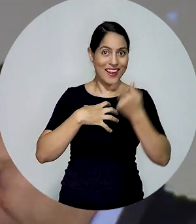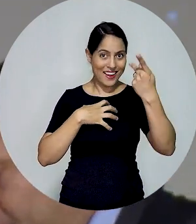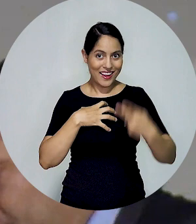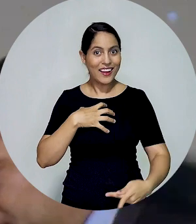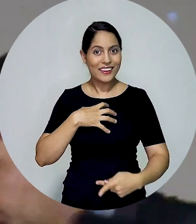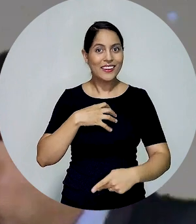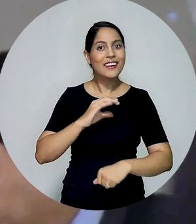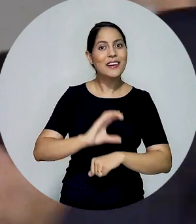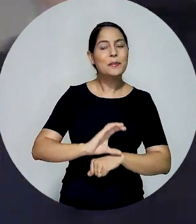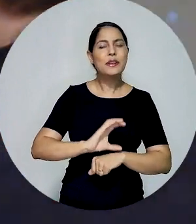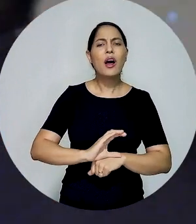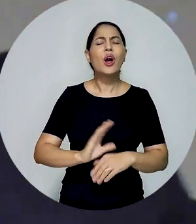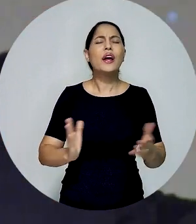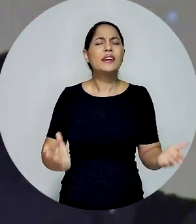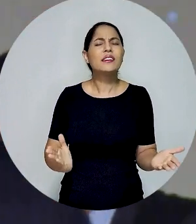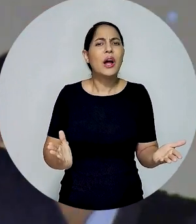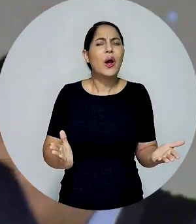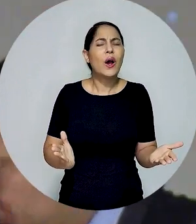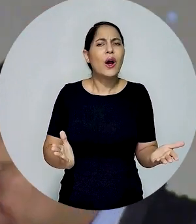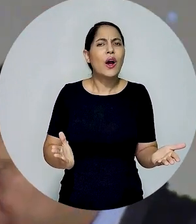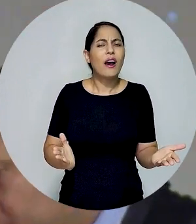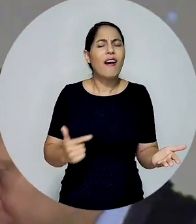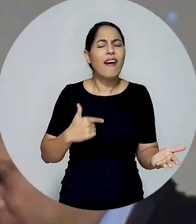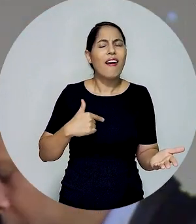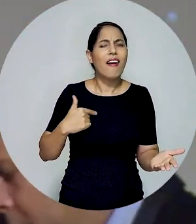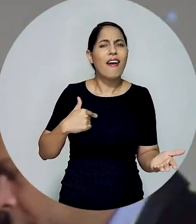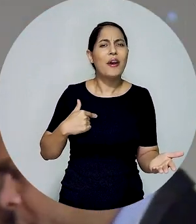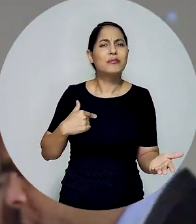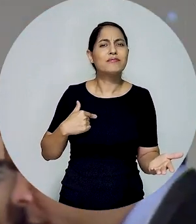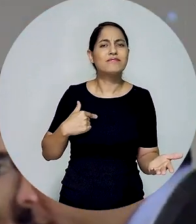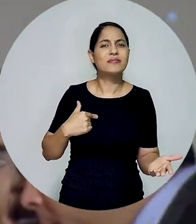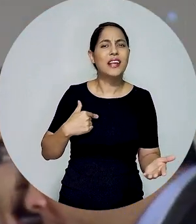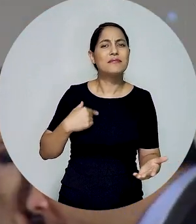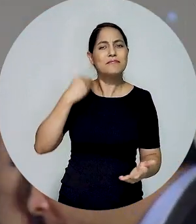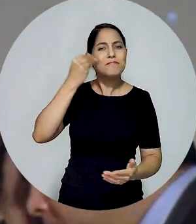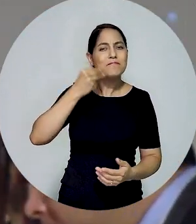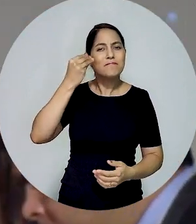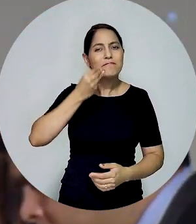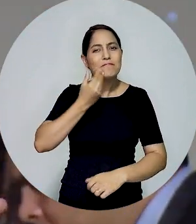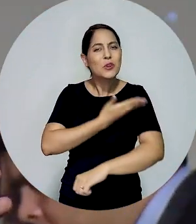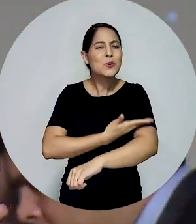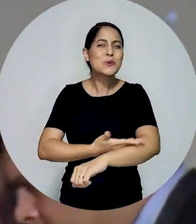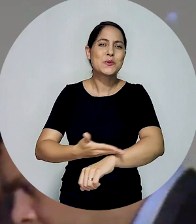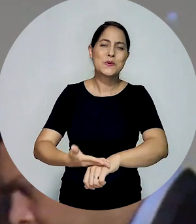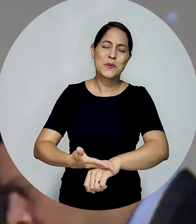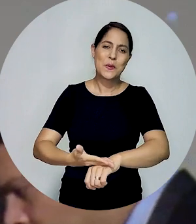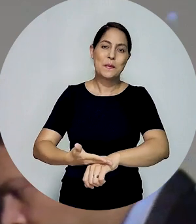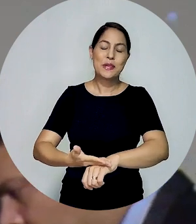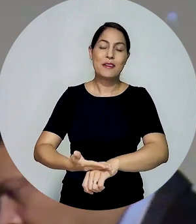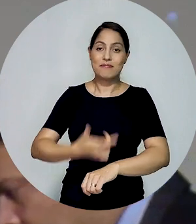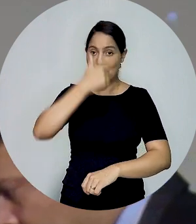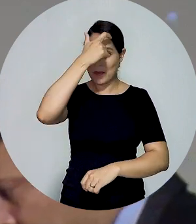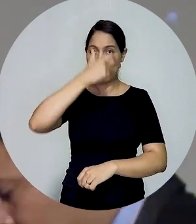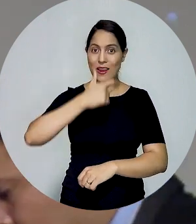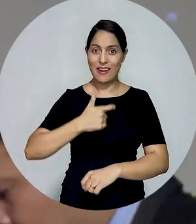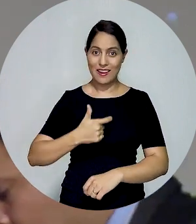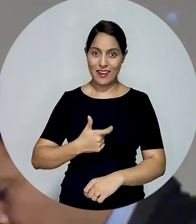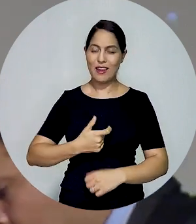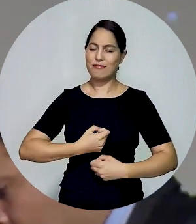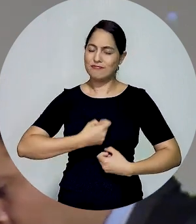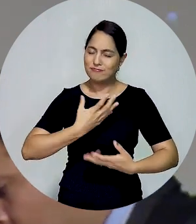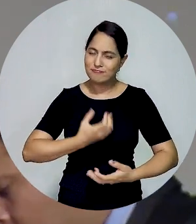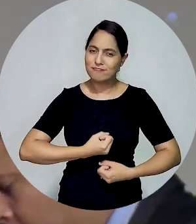por costume, costume recente inclusive, terminar todas as minhas